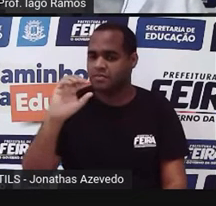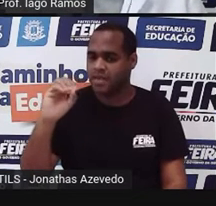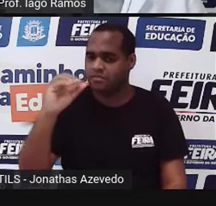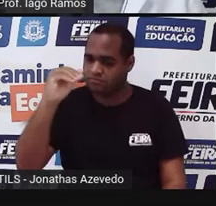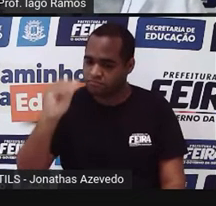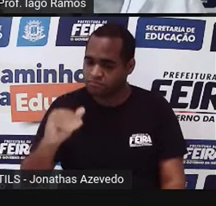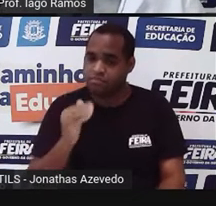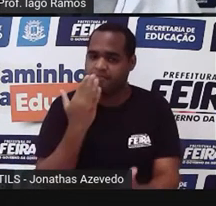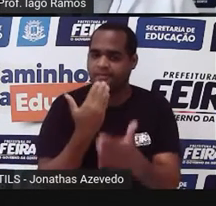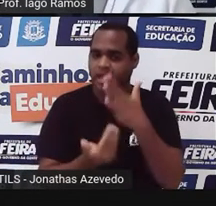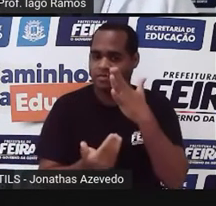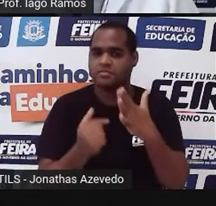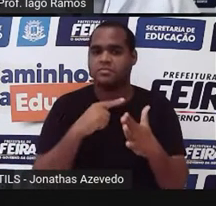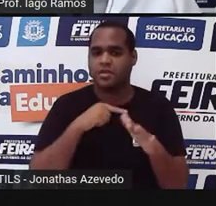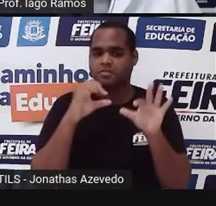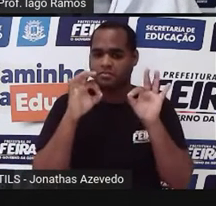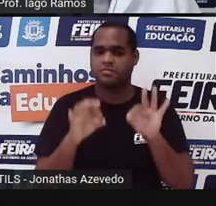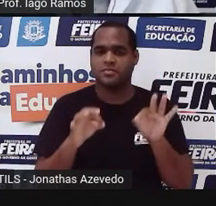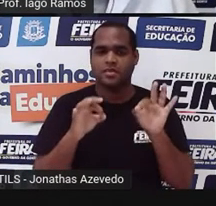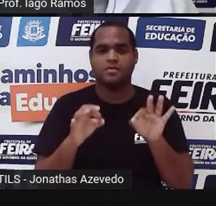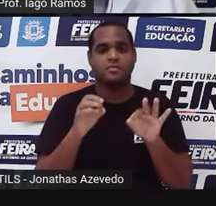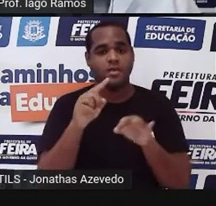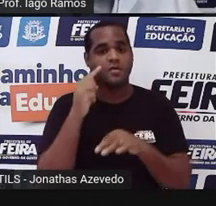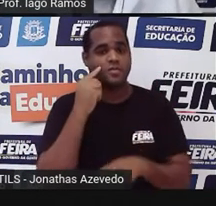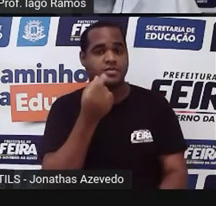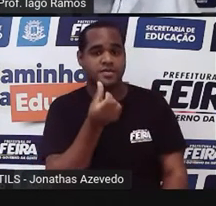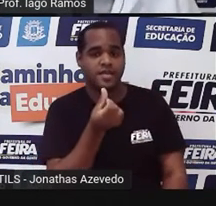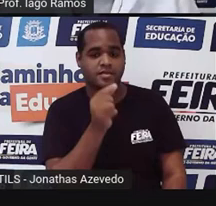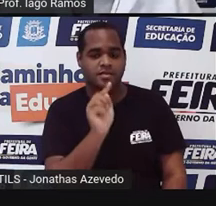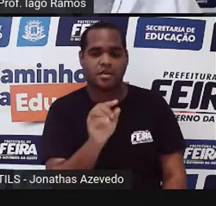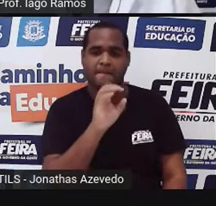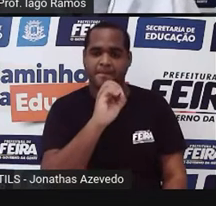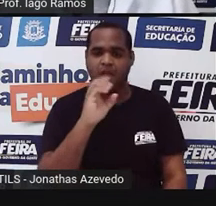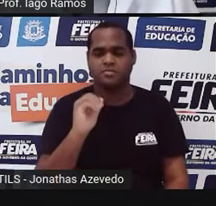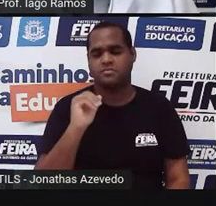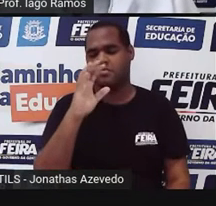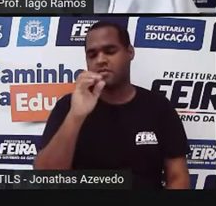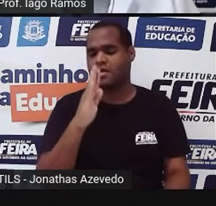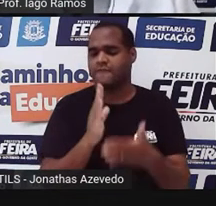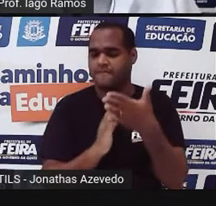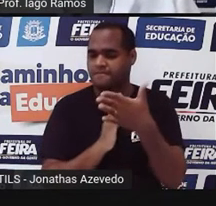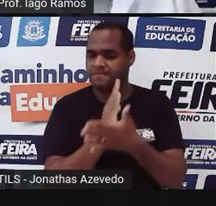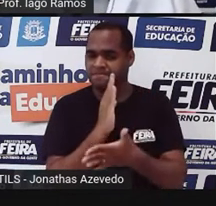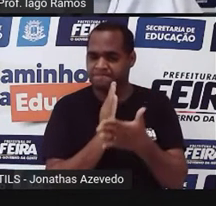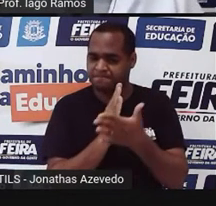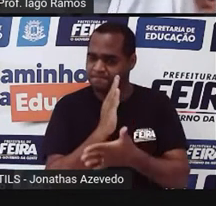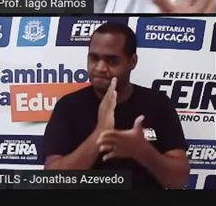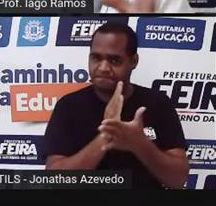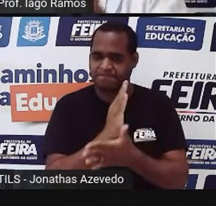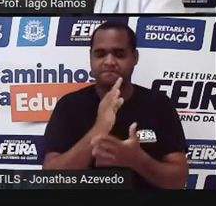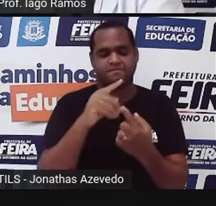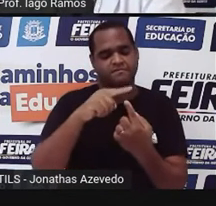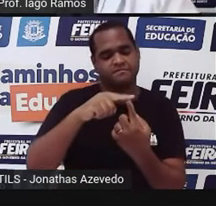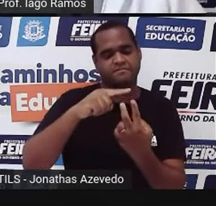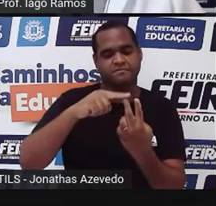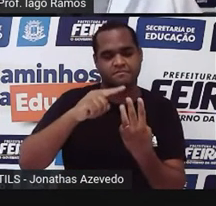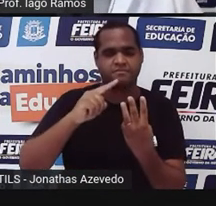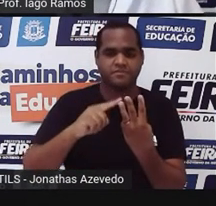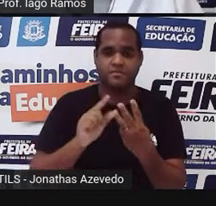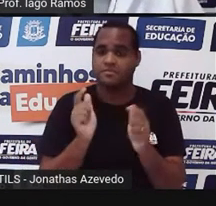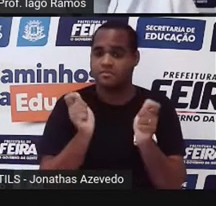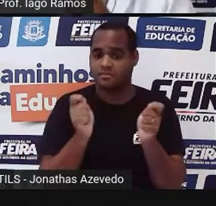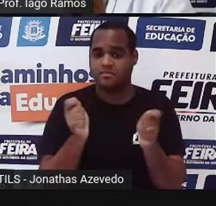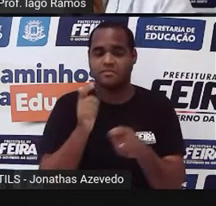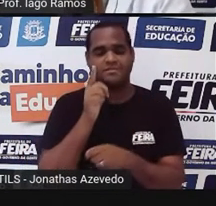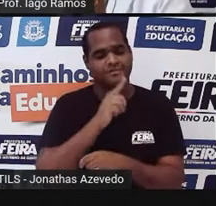reprovação. Então, ali, suas notas estão maiores que 5, você está aprovado em todas as unidades. Se está aprovado em todas as unidades,